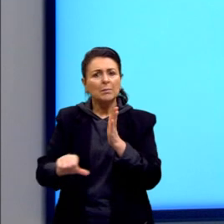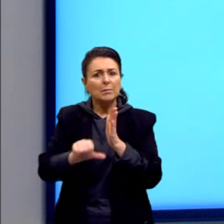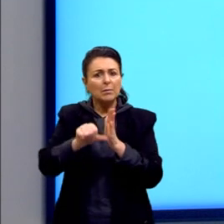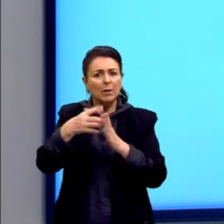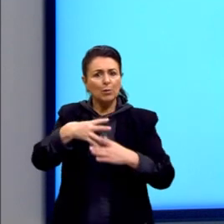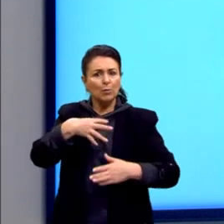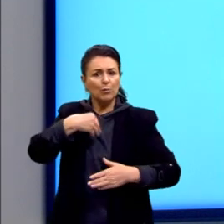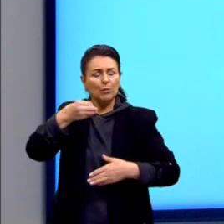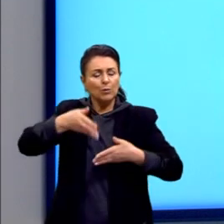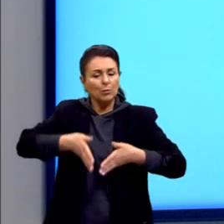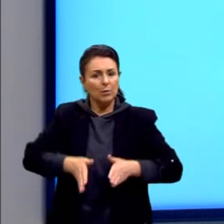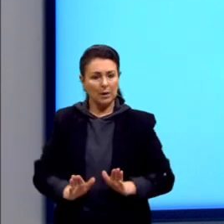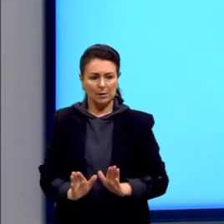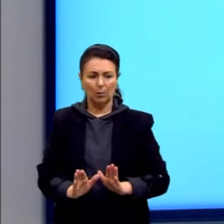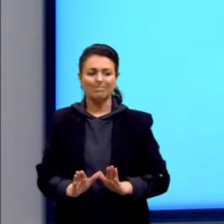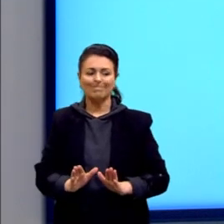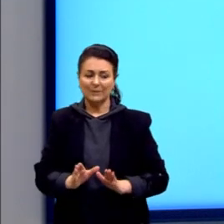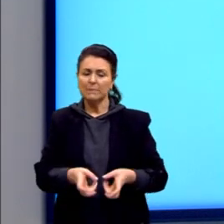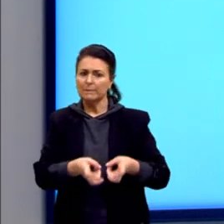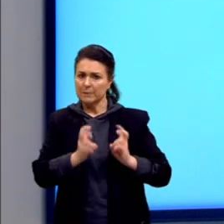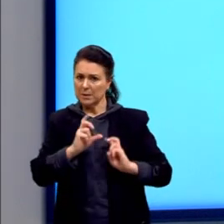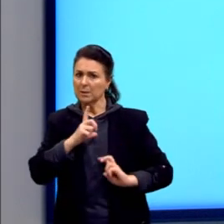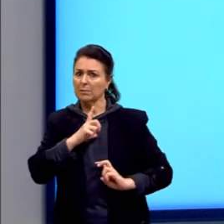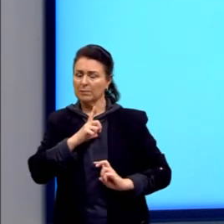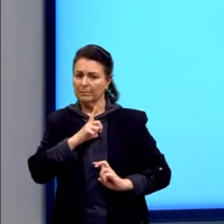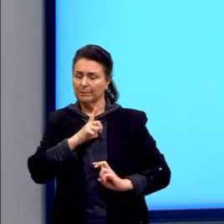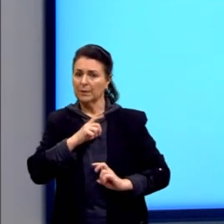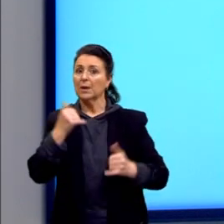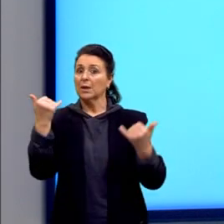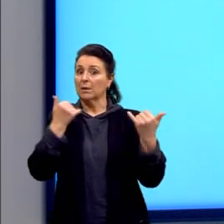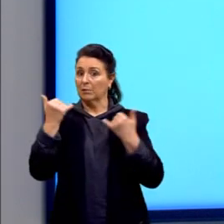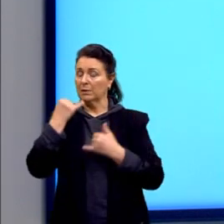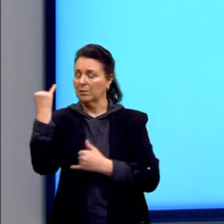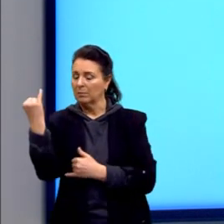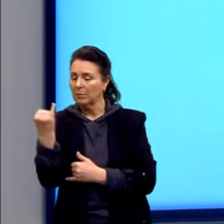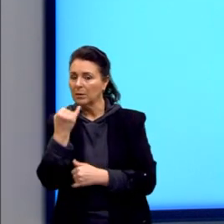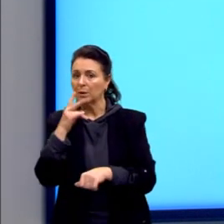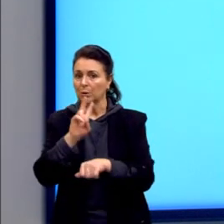filho afetado. Essa informação é muitíssimo importante.